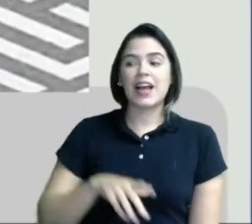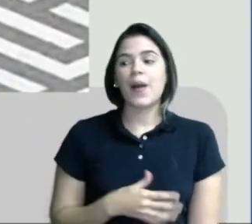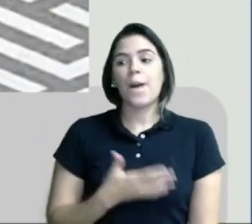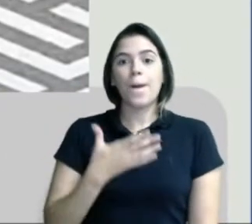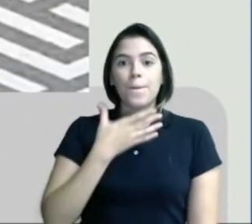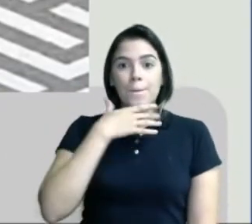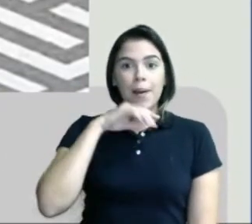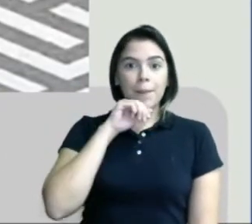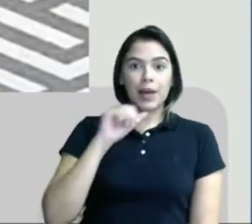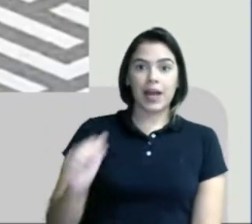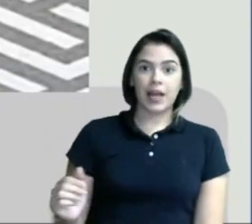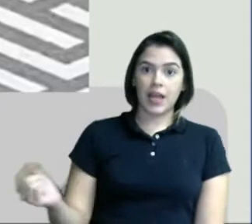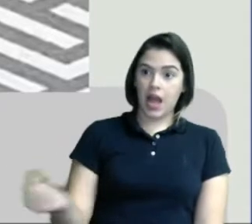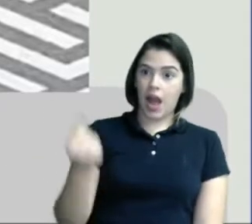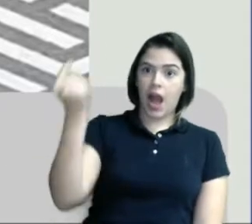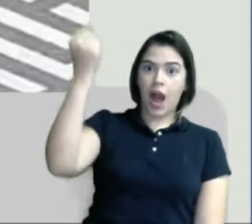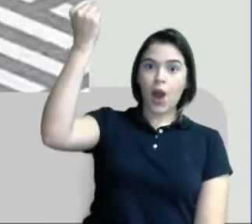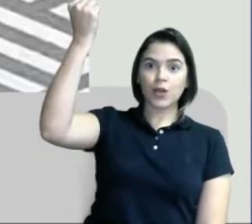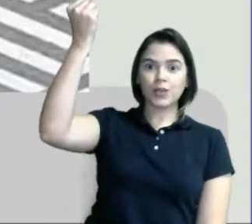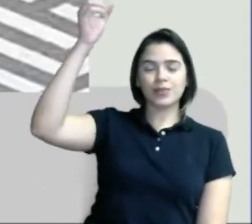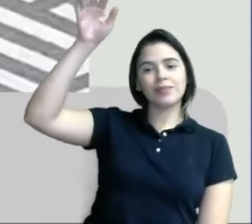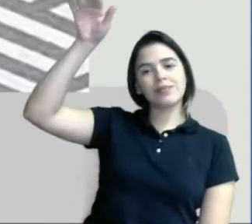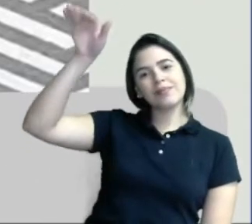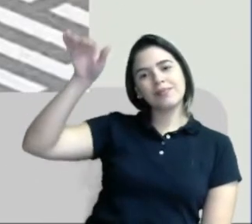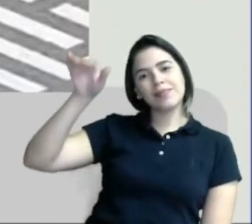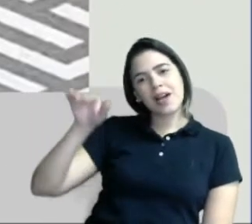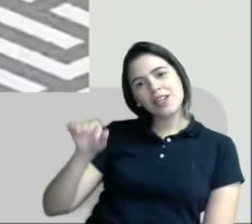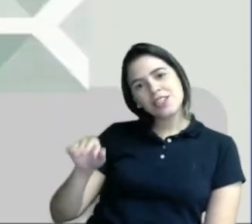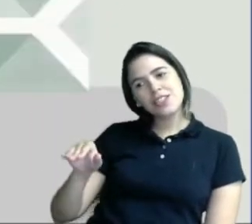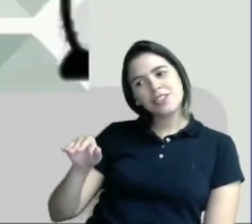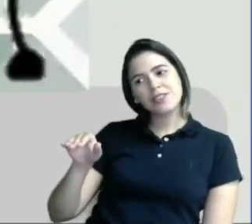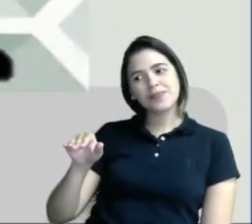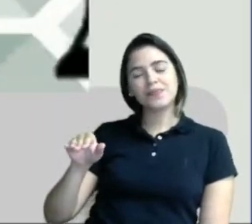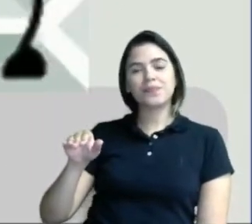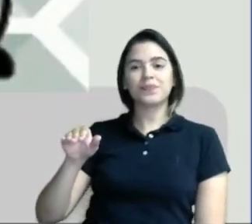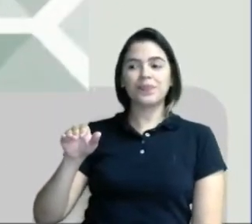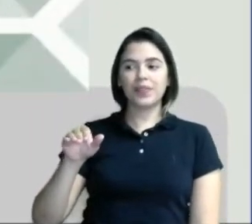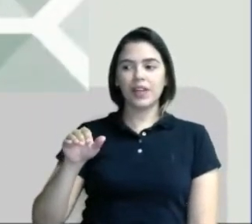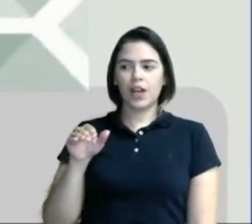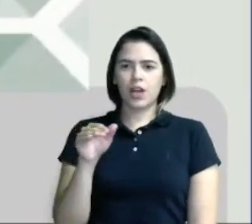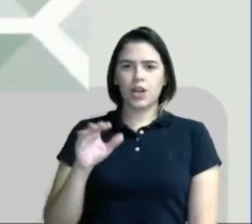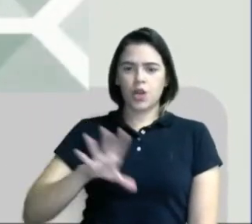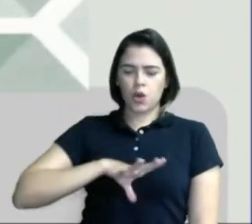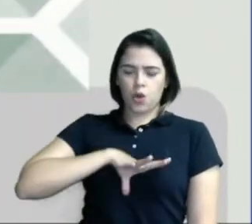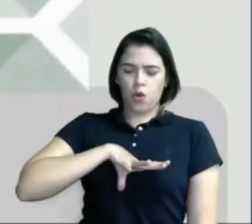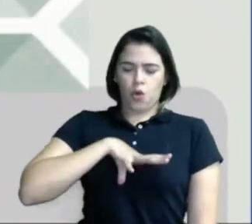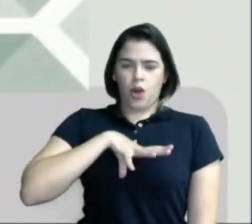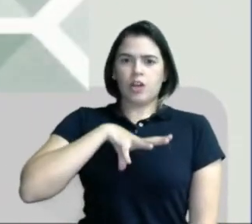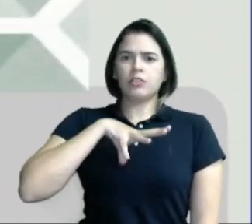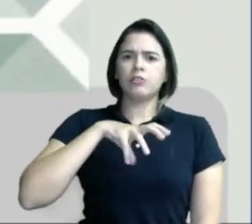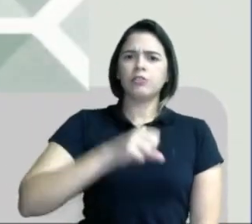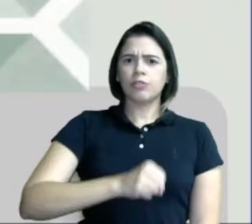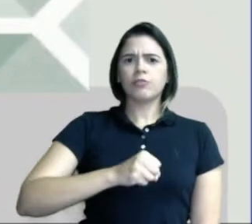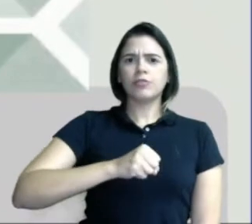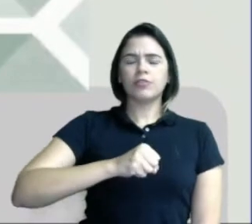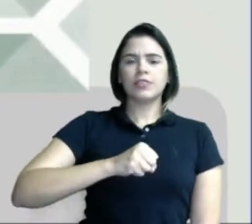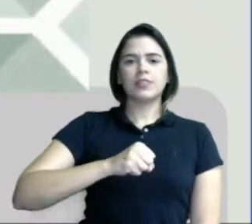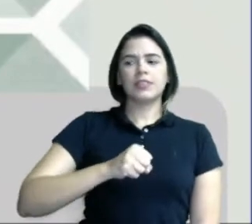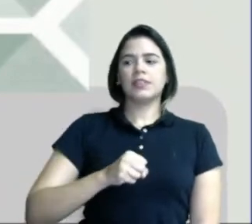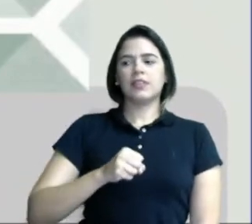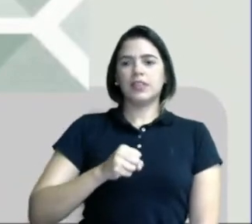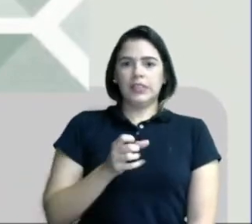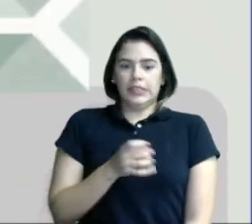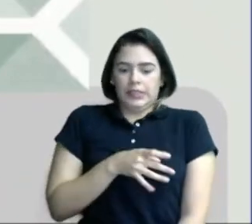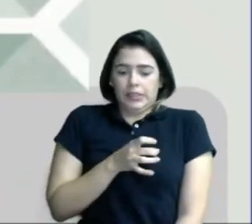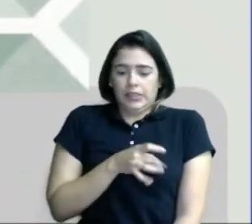alto e pai baixinho. Pai corajoso e pai